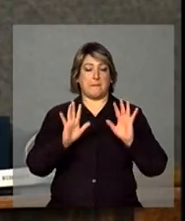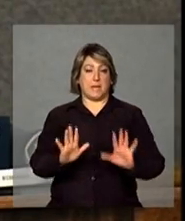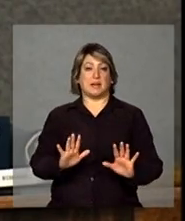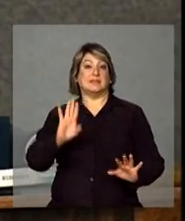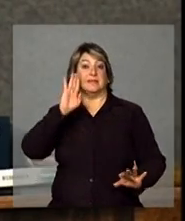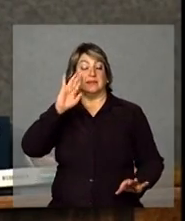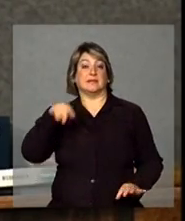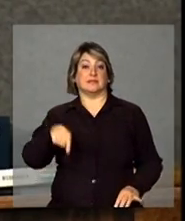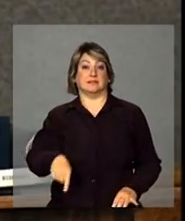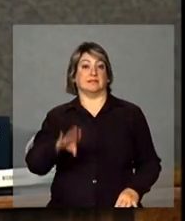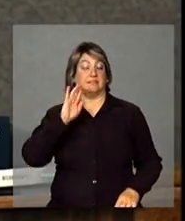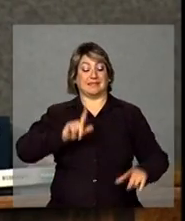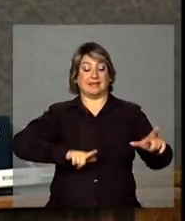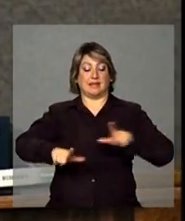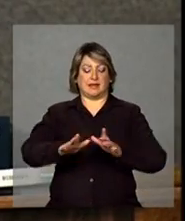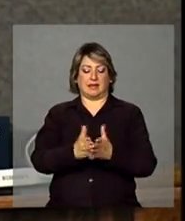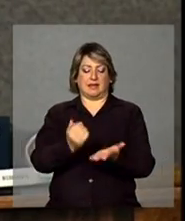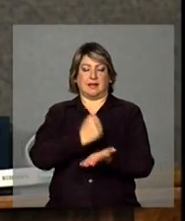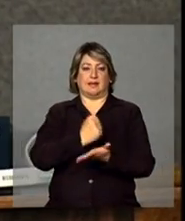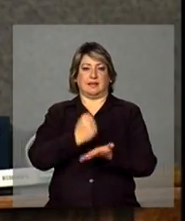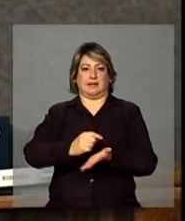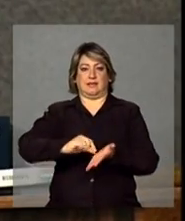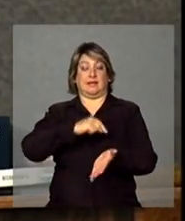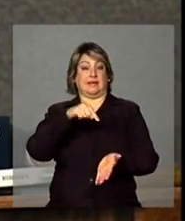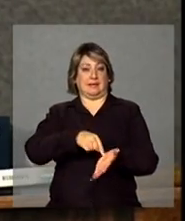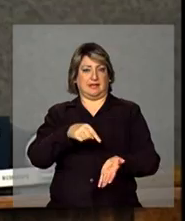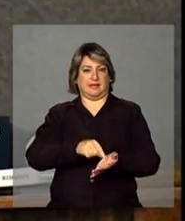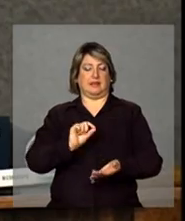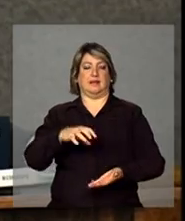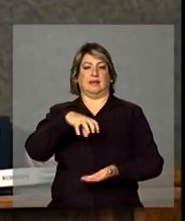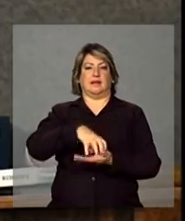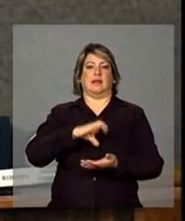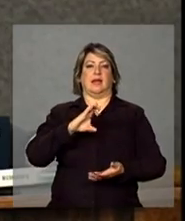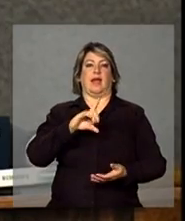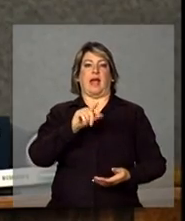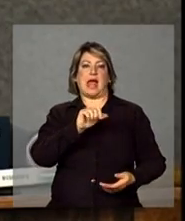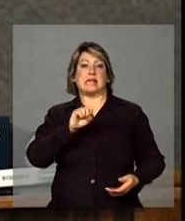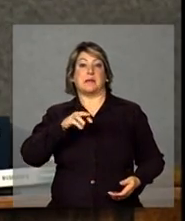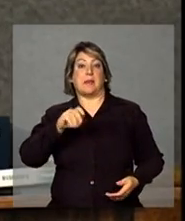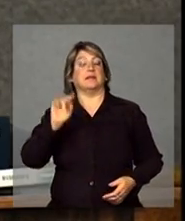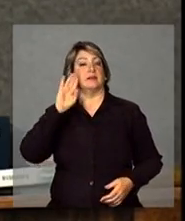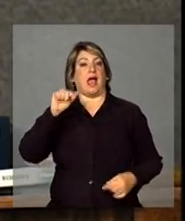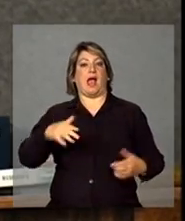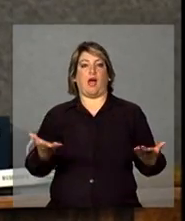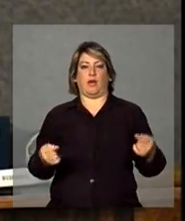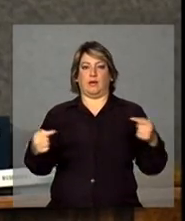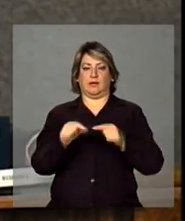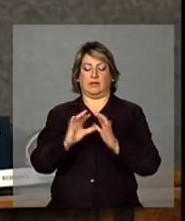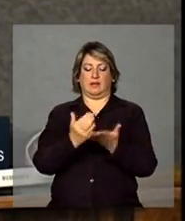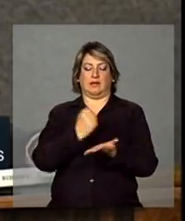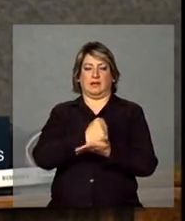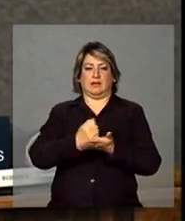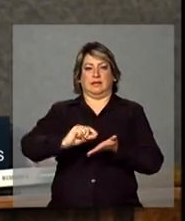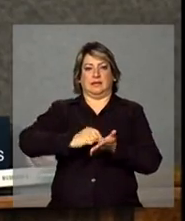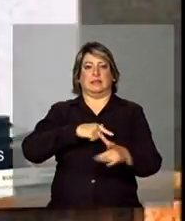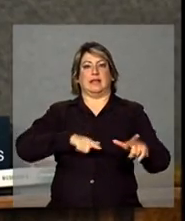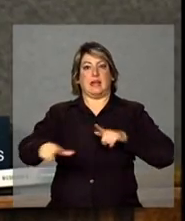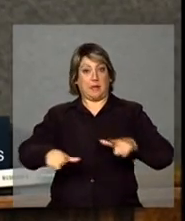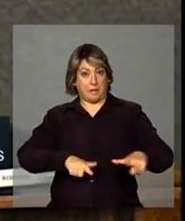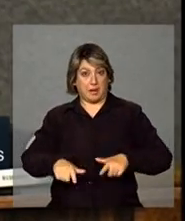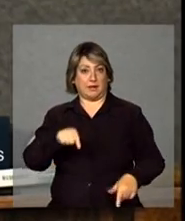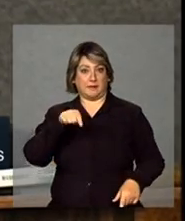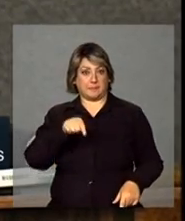carteira de trabalho. Esse é aí a carteira de trabalho com todos os direitos trabalhistas incluídos e esse, acho que foi o verdadeiro